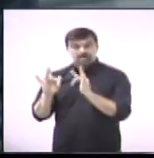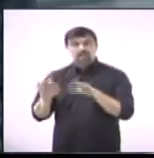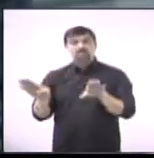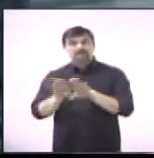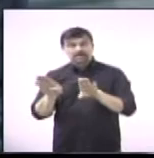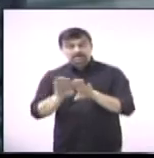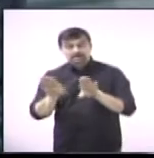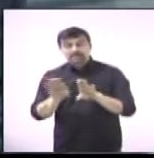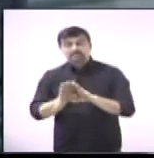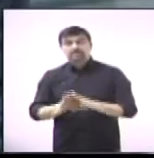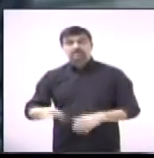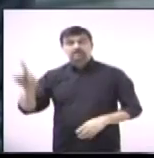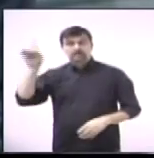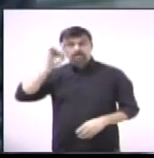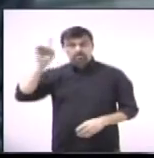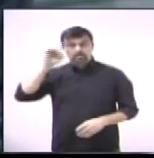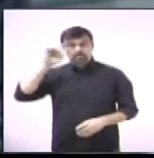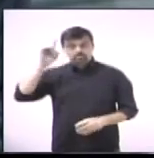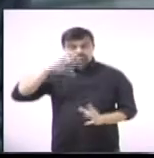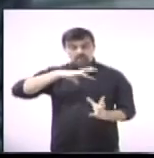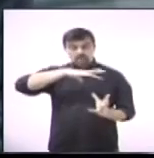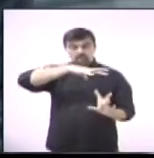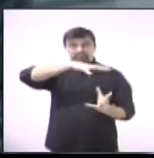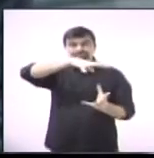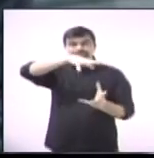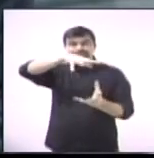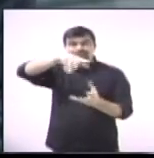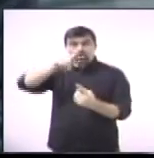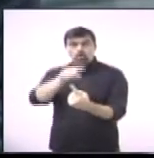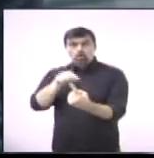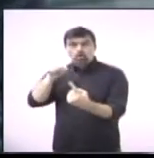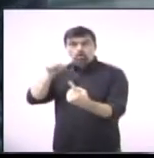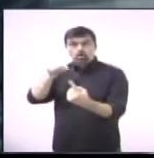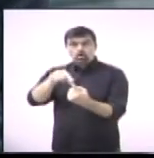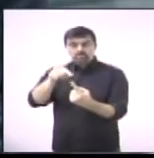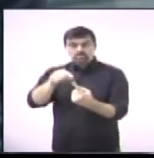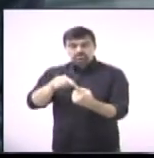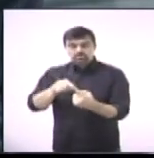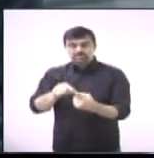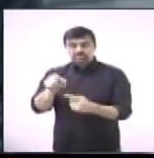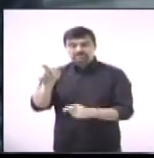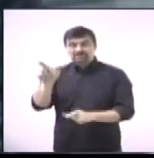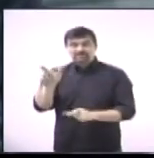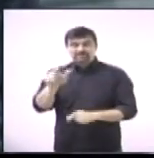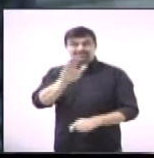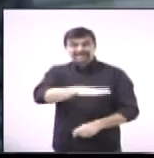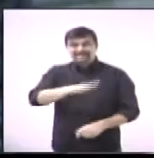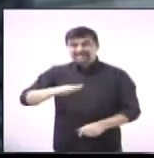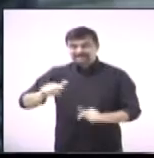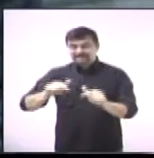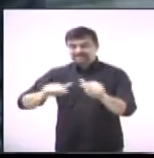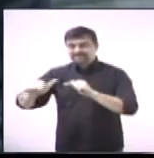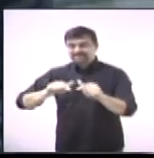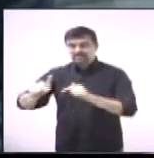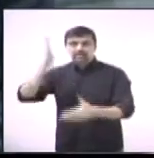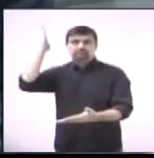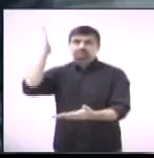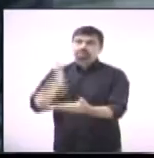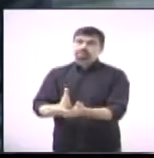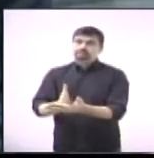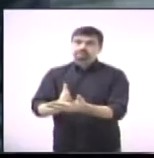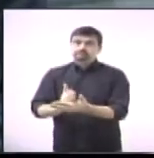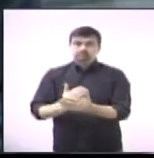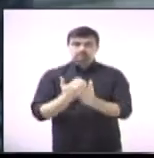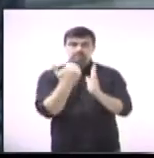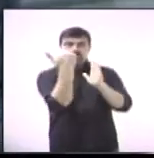e nacional de combate ao trabalho infantil. O Estatuto da Criança e do